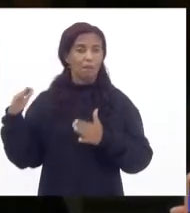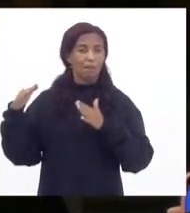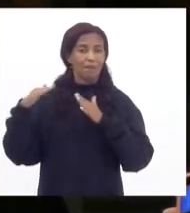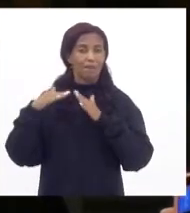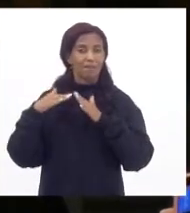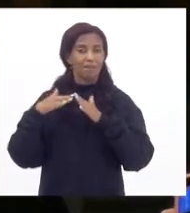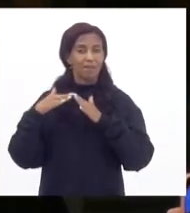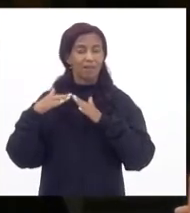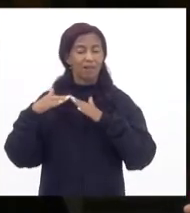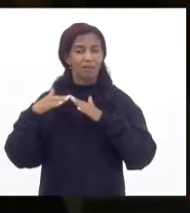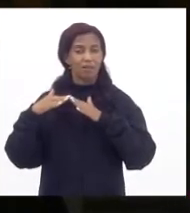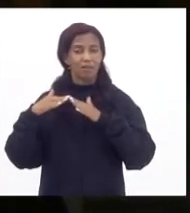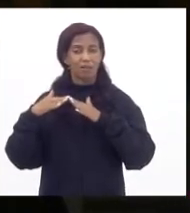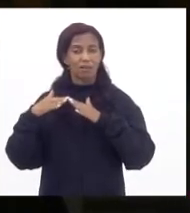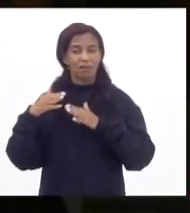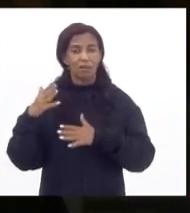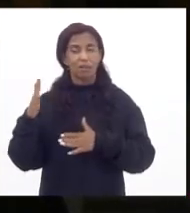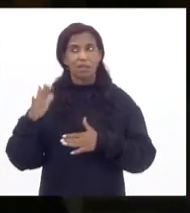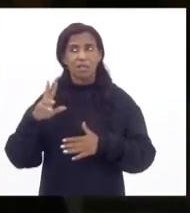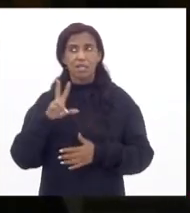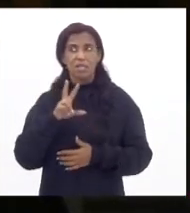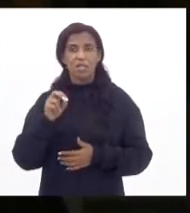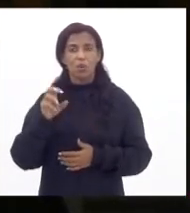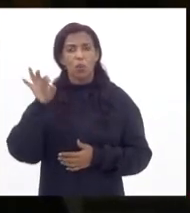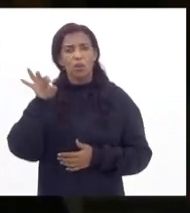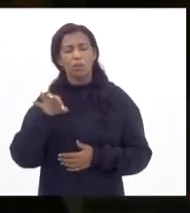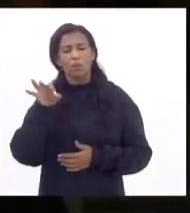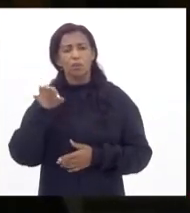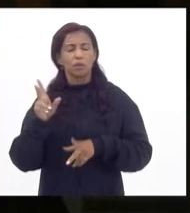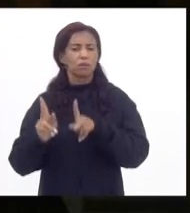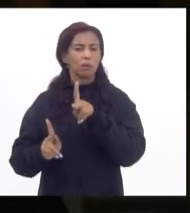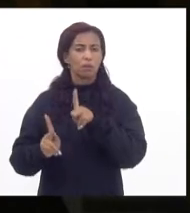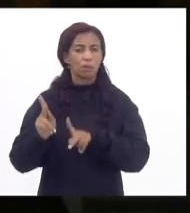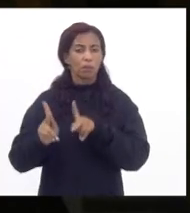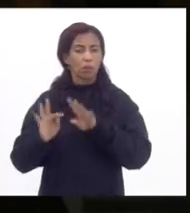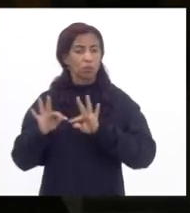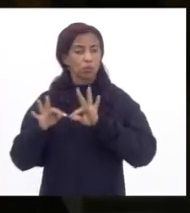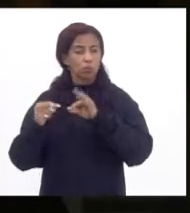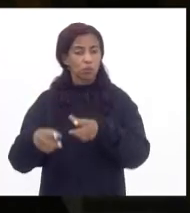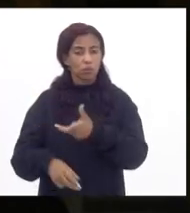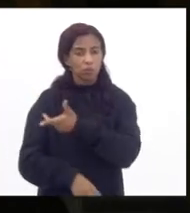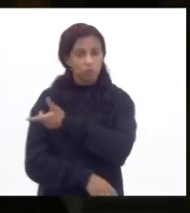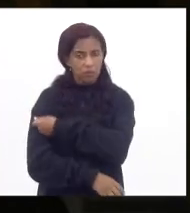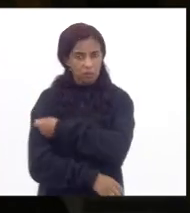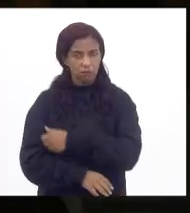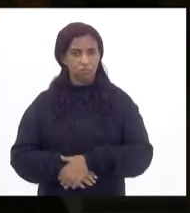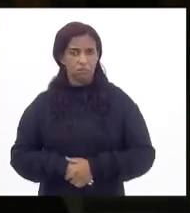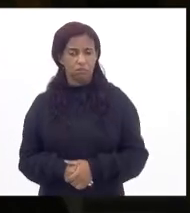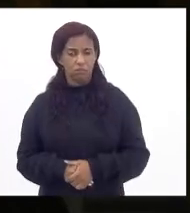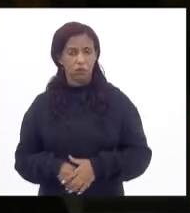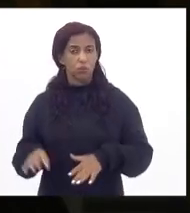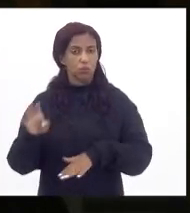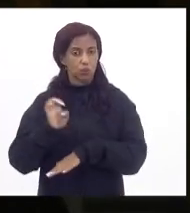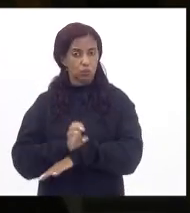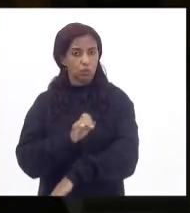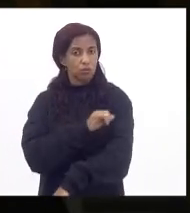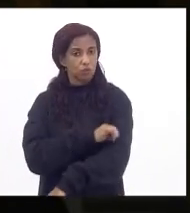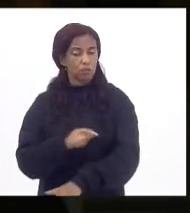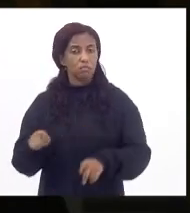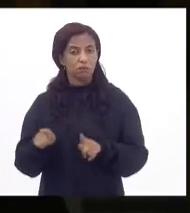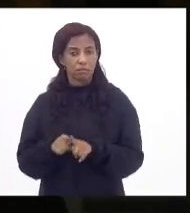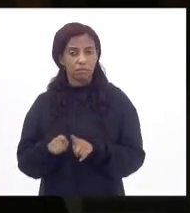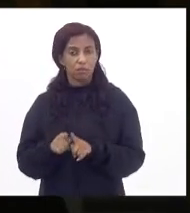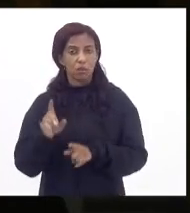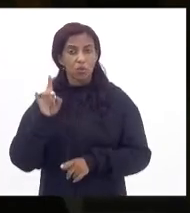a marca de 50% da população completamente imunizada no estado do Rio de Janeiro também